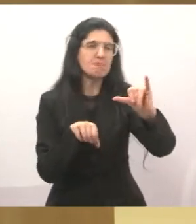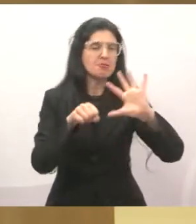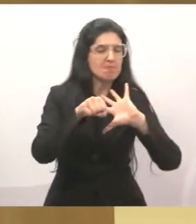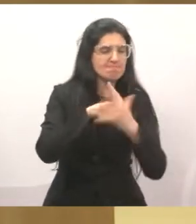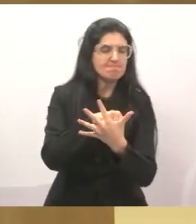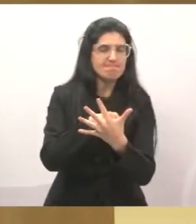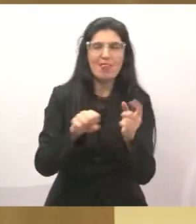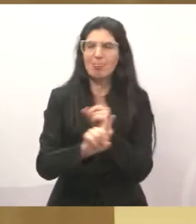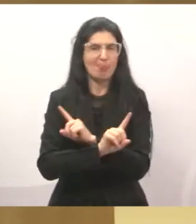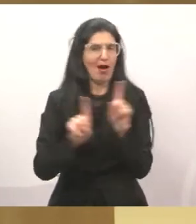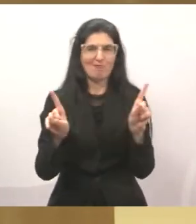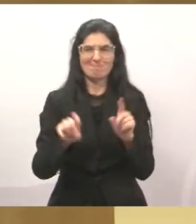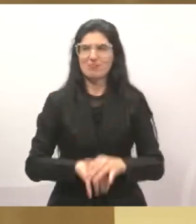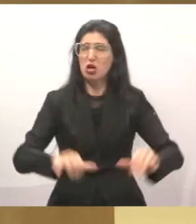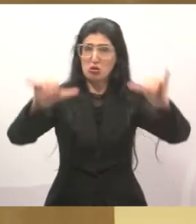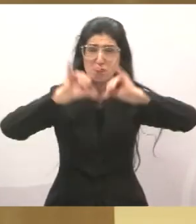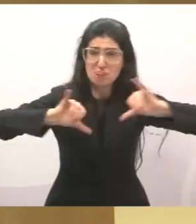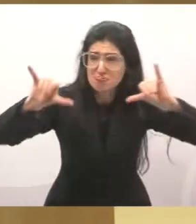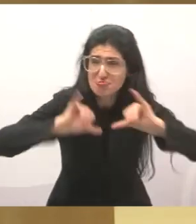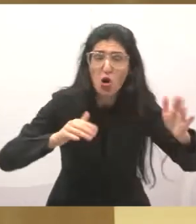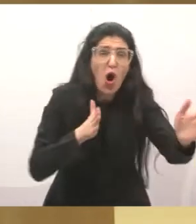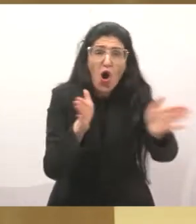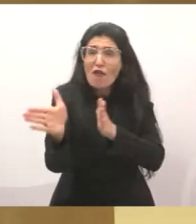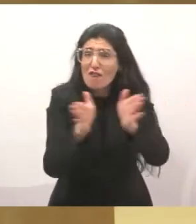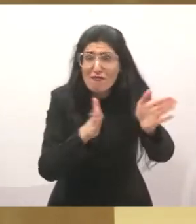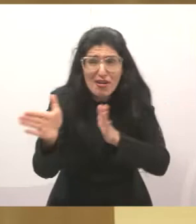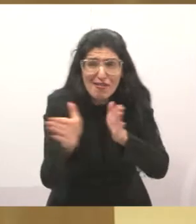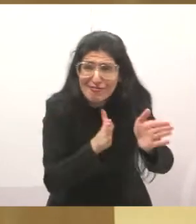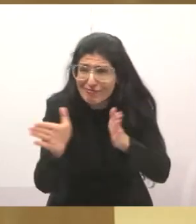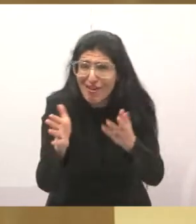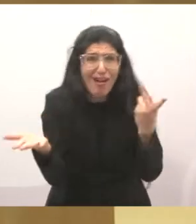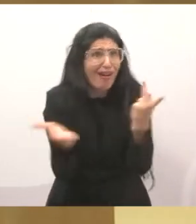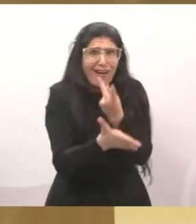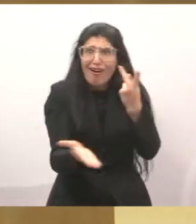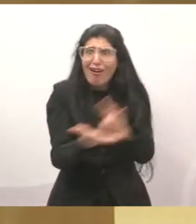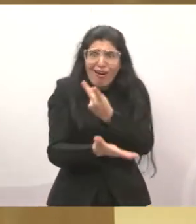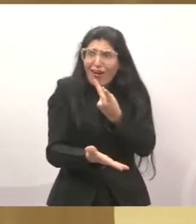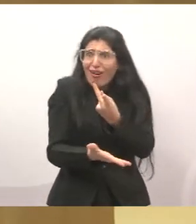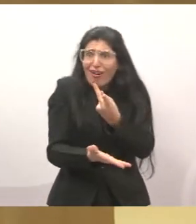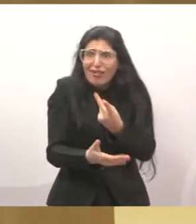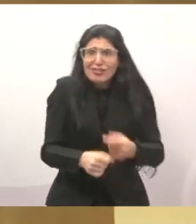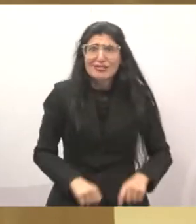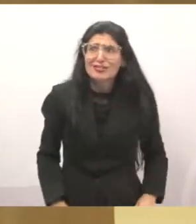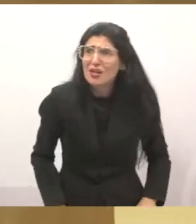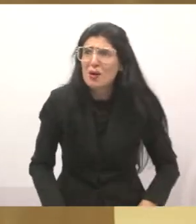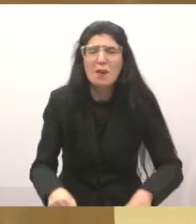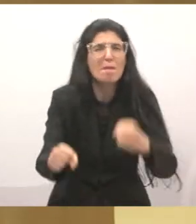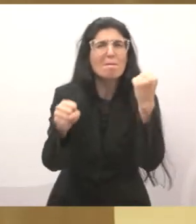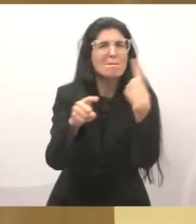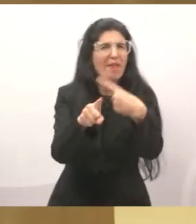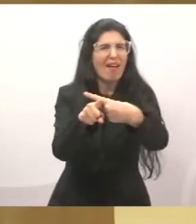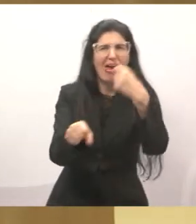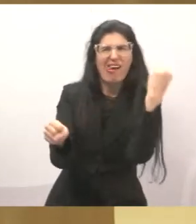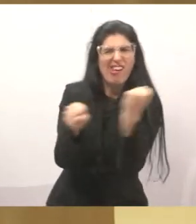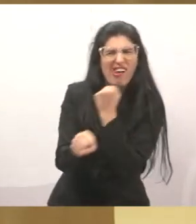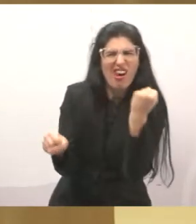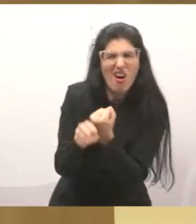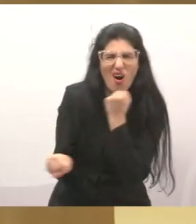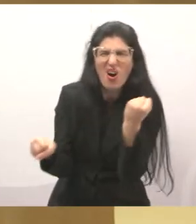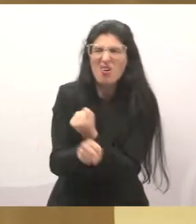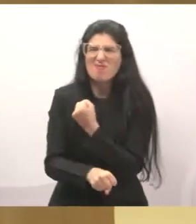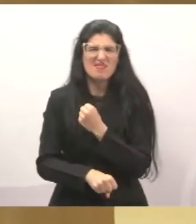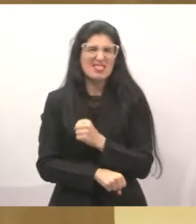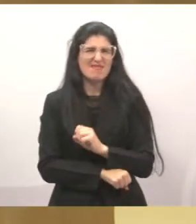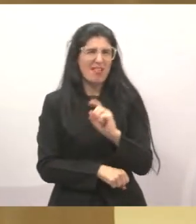ali o que está sendo feito? Uma propaganda do atual governo. De uma obra que está... Eu vou chutar aqui. Não tem 5%